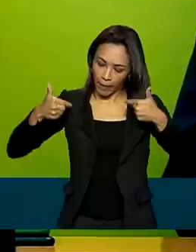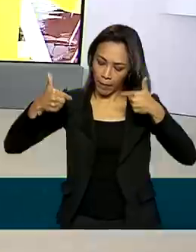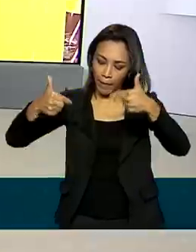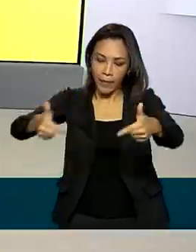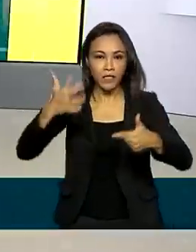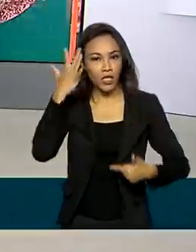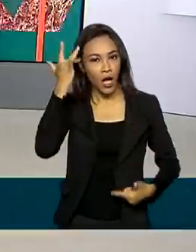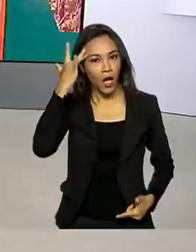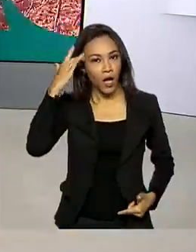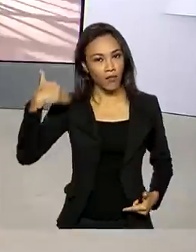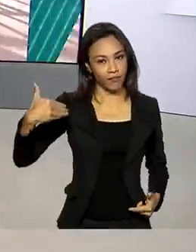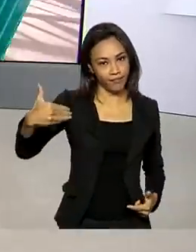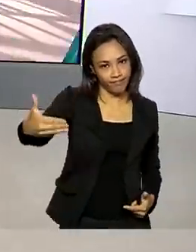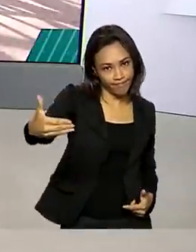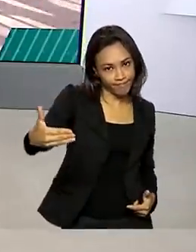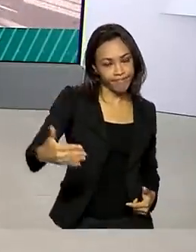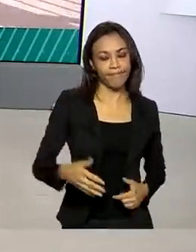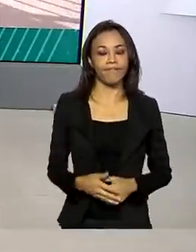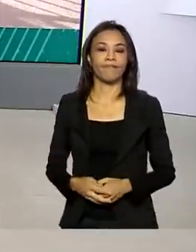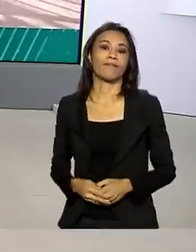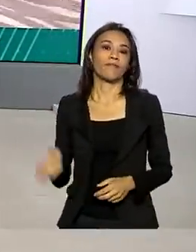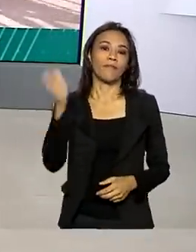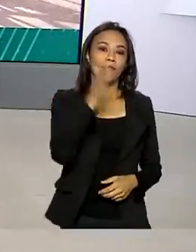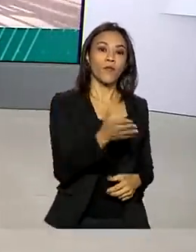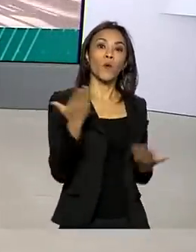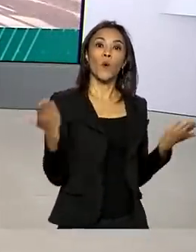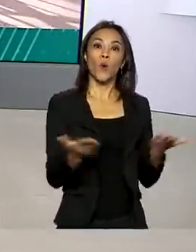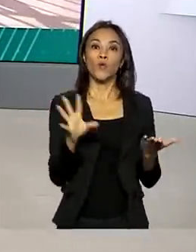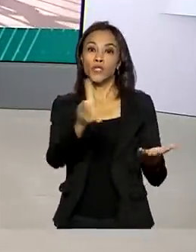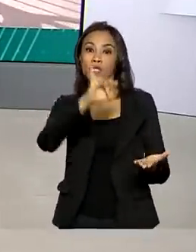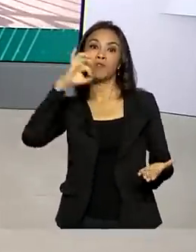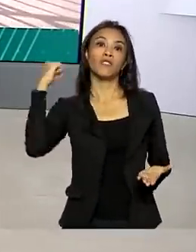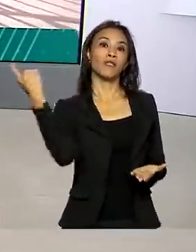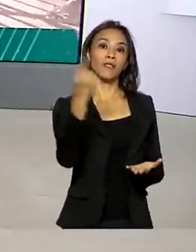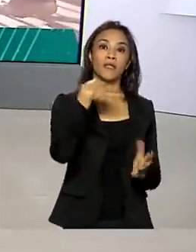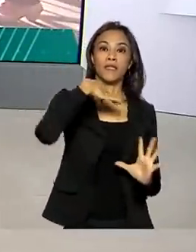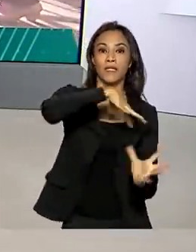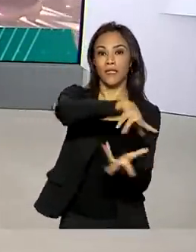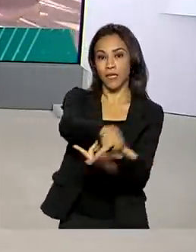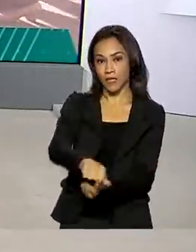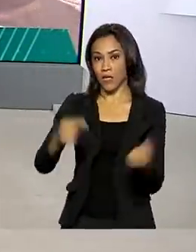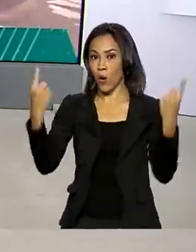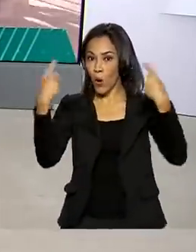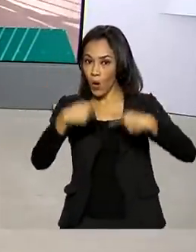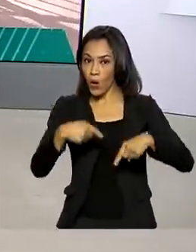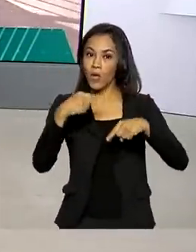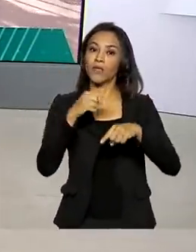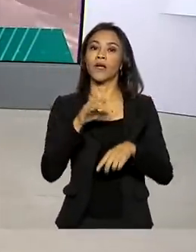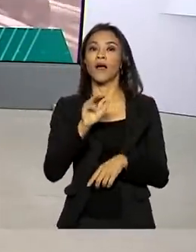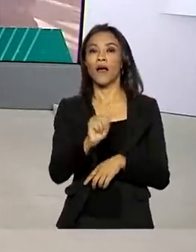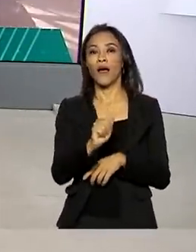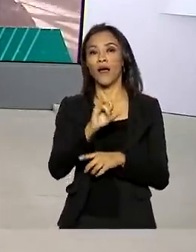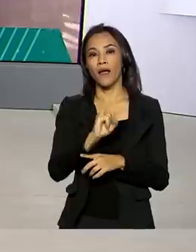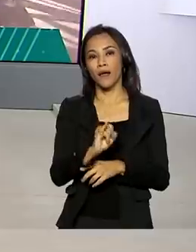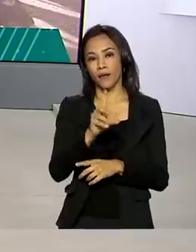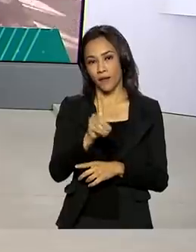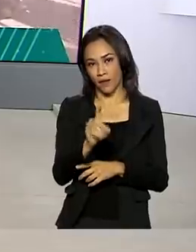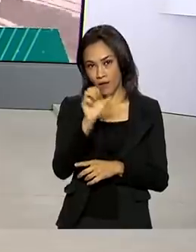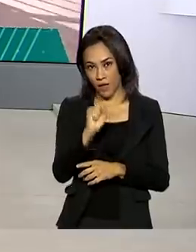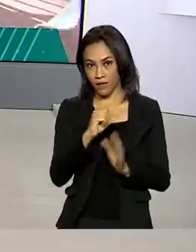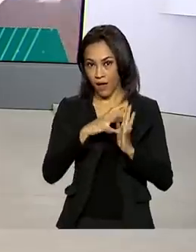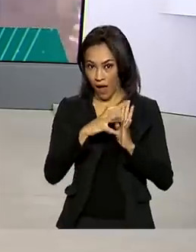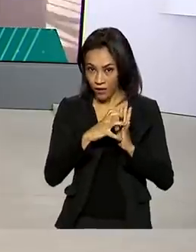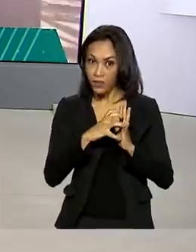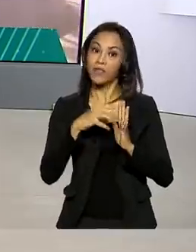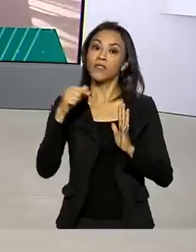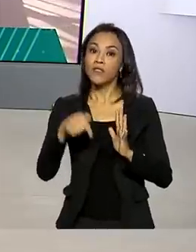rotina. E hoje é dia internacional de combate à AIDS. E mesmo com a queda no número de infecções e mortes pela doença